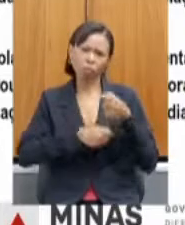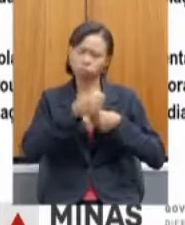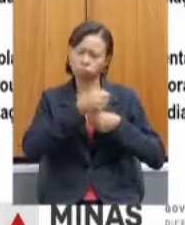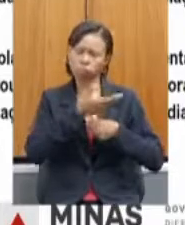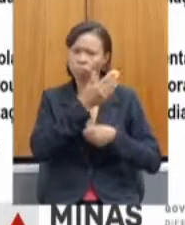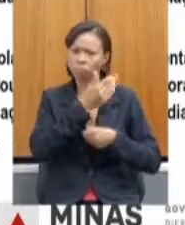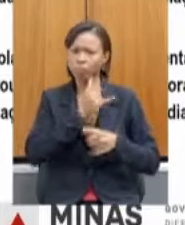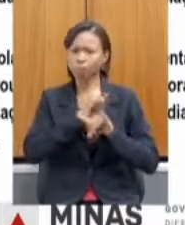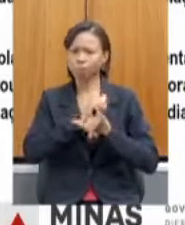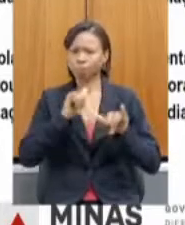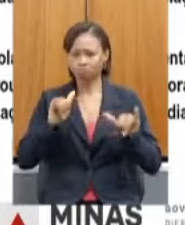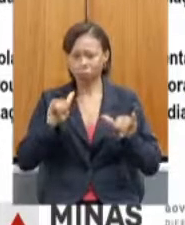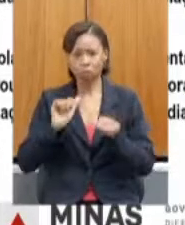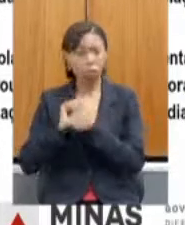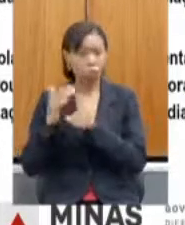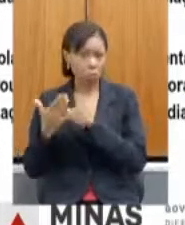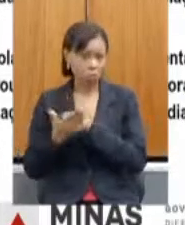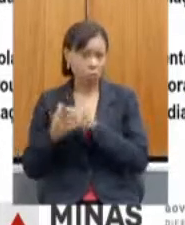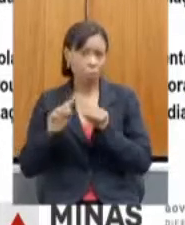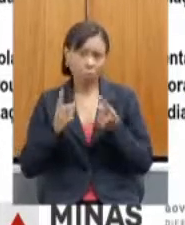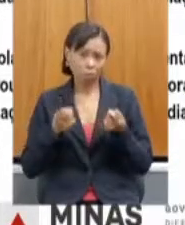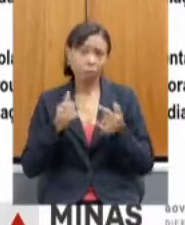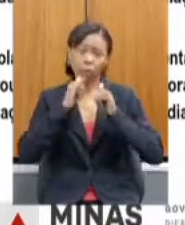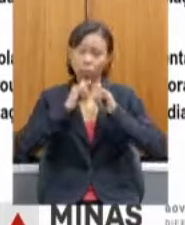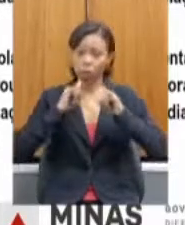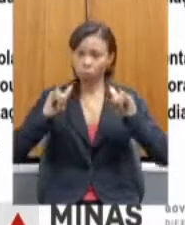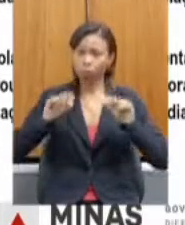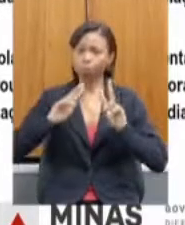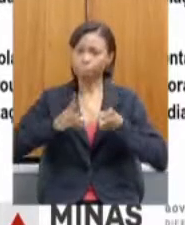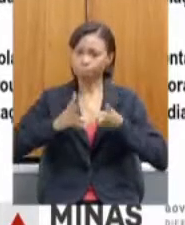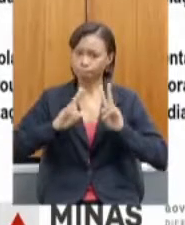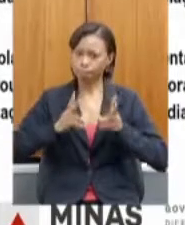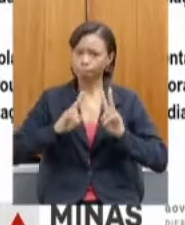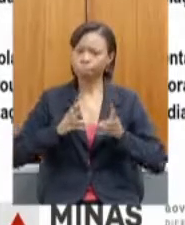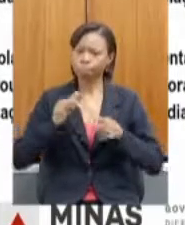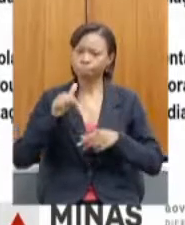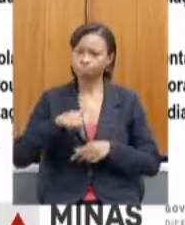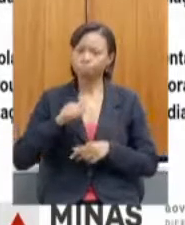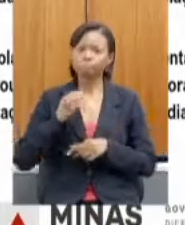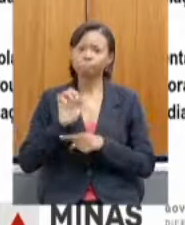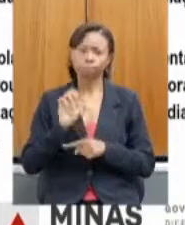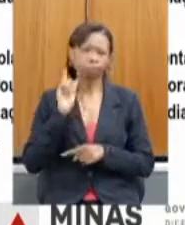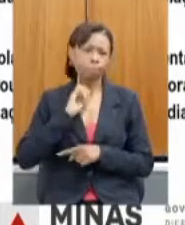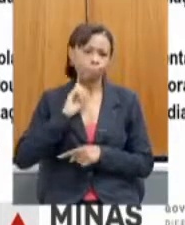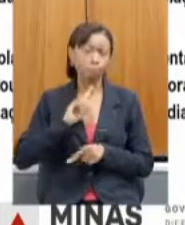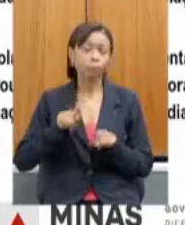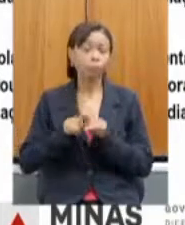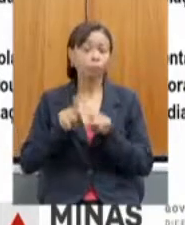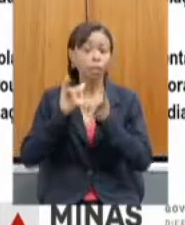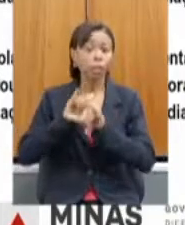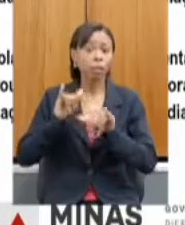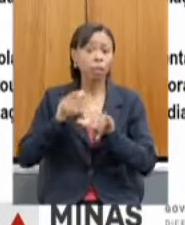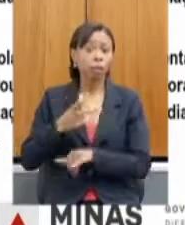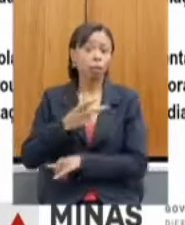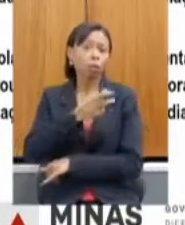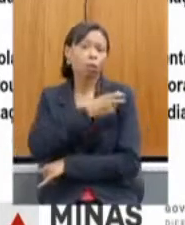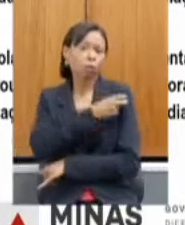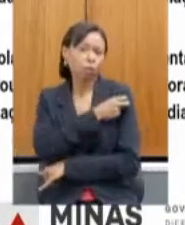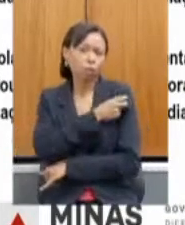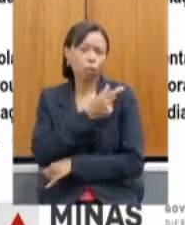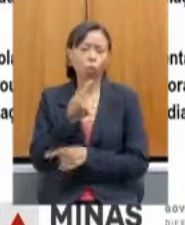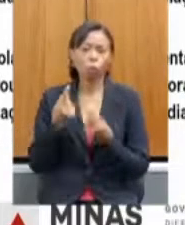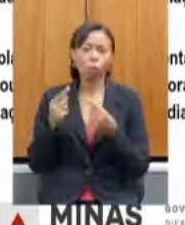pandemia, a ação continuou no nosso estado. Também fizemos campanhas de vacinação contra a brucellose